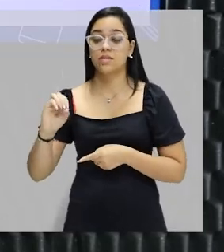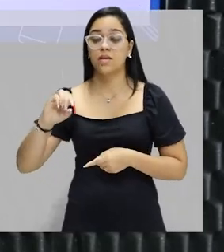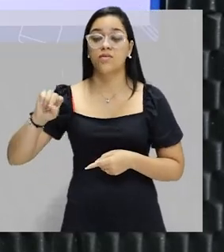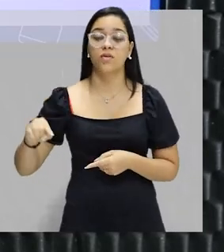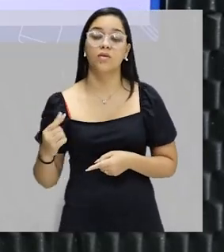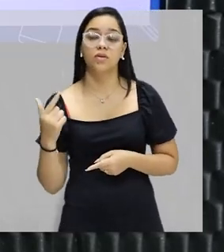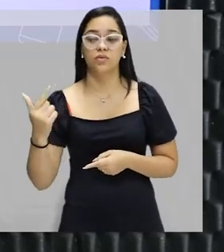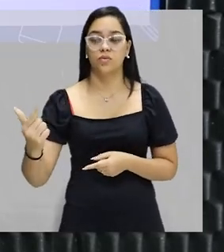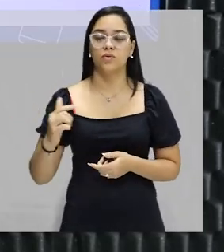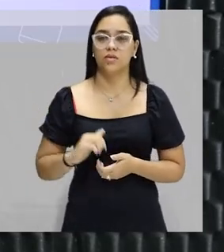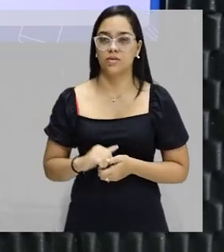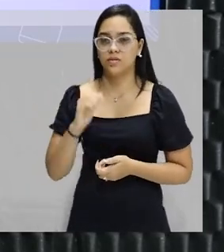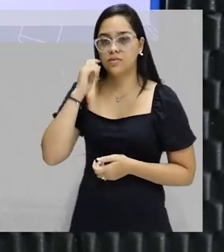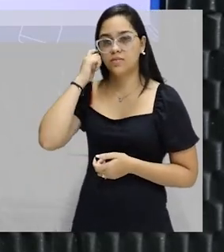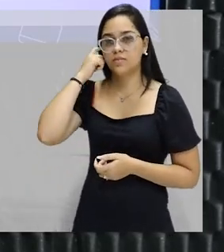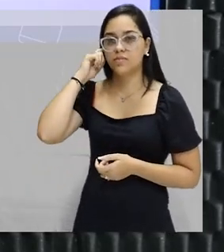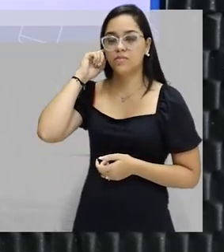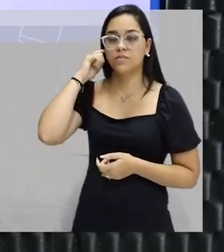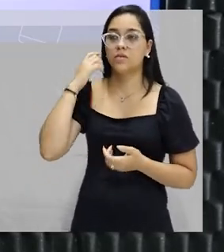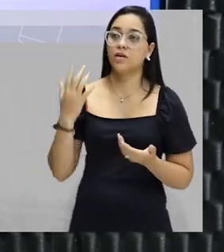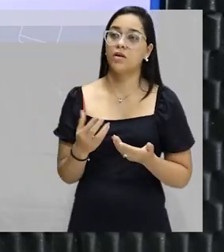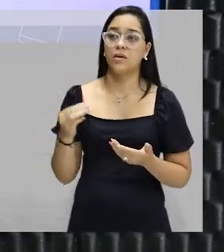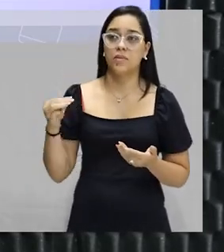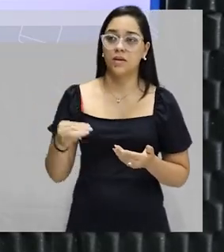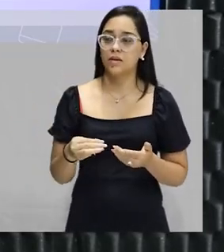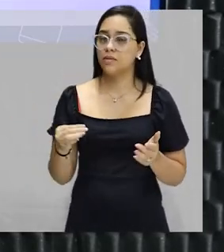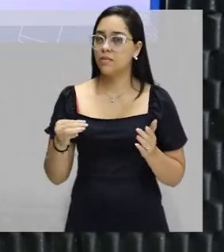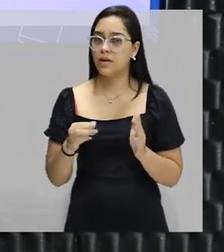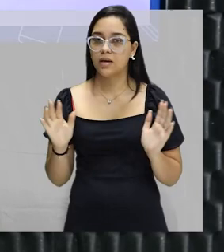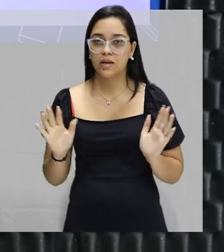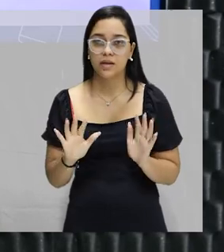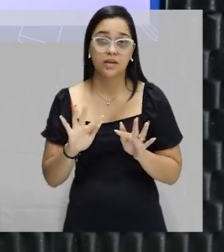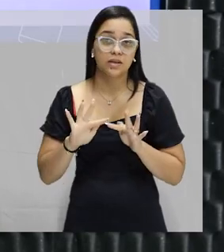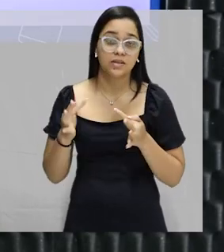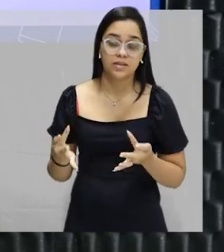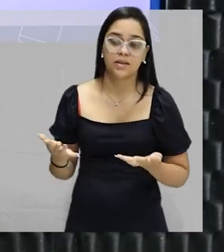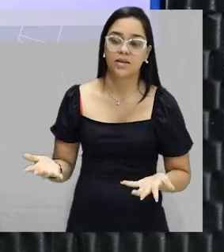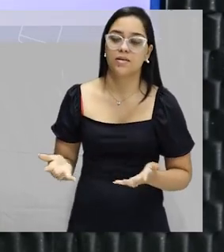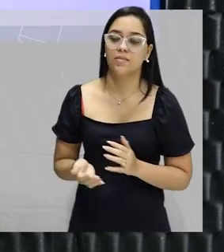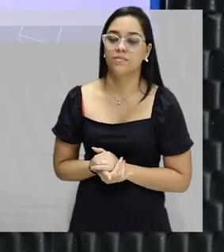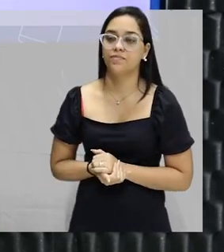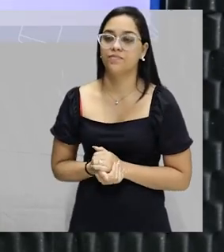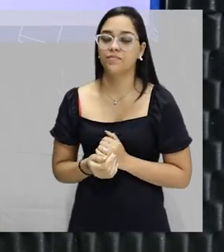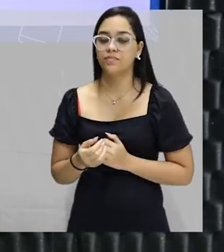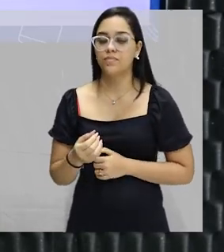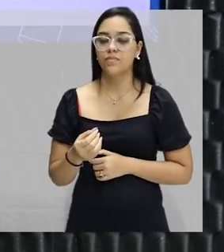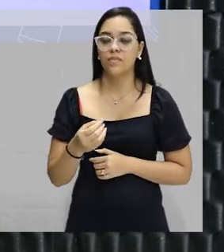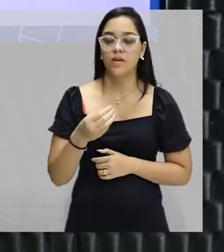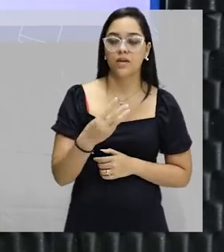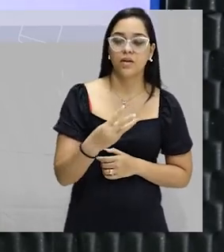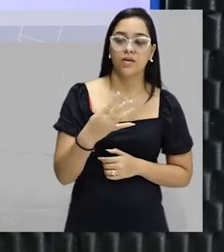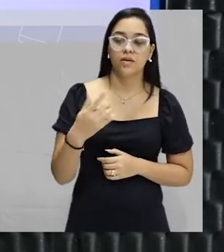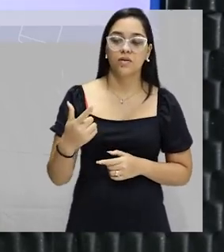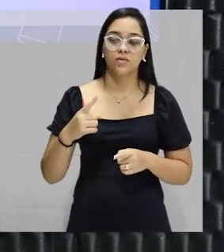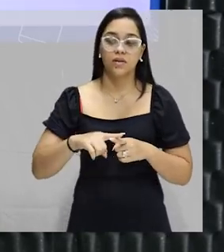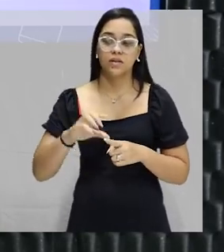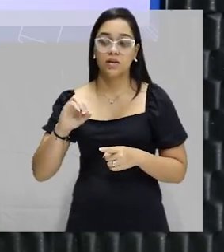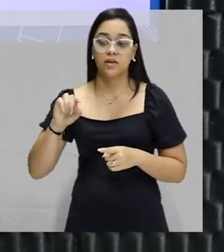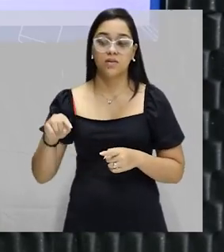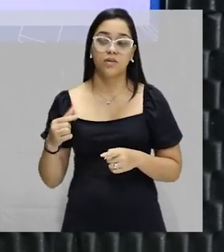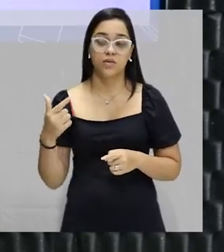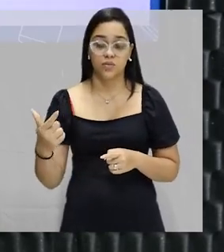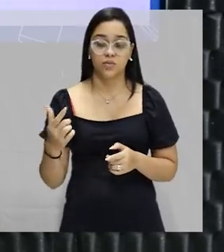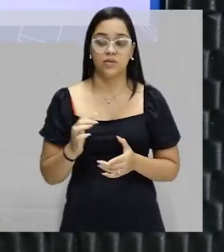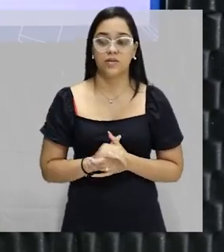,2. Tudo bem? Agora, é matemática pura e simples. Fazendo 342 vezes 0